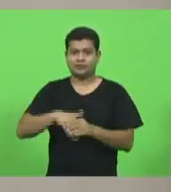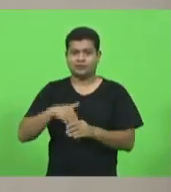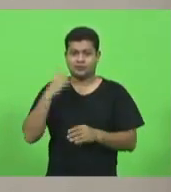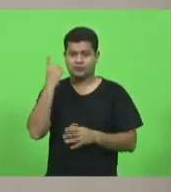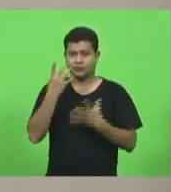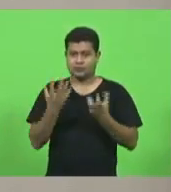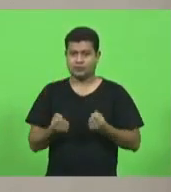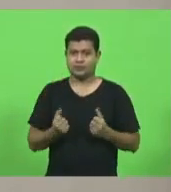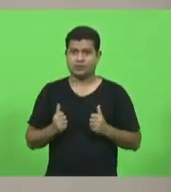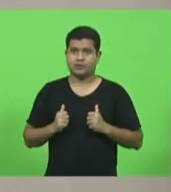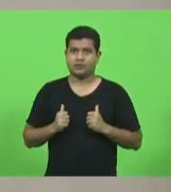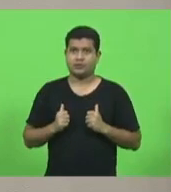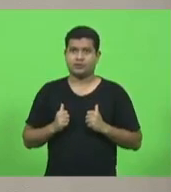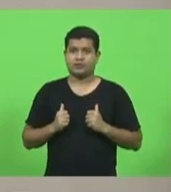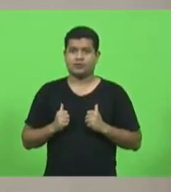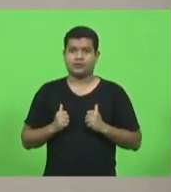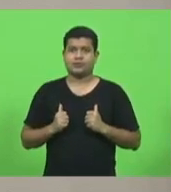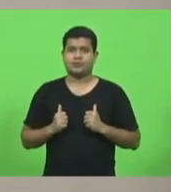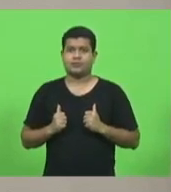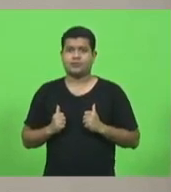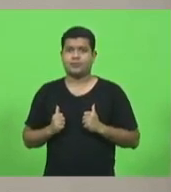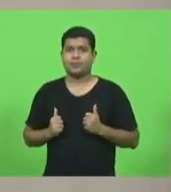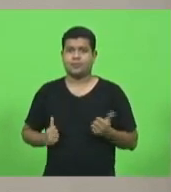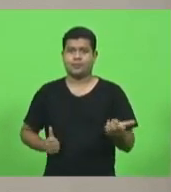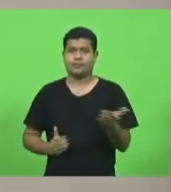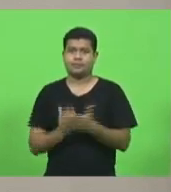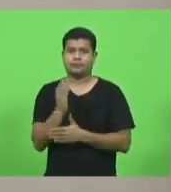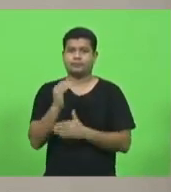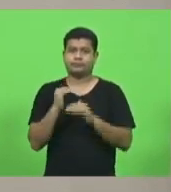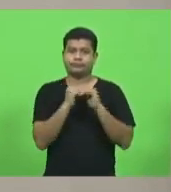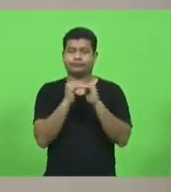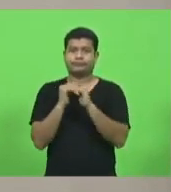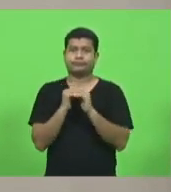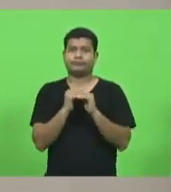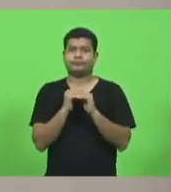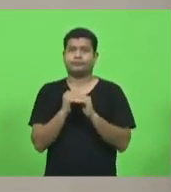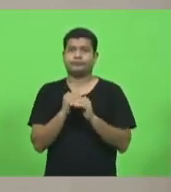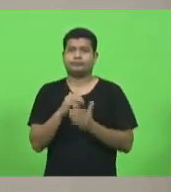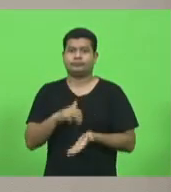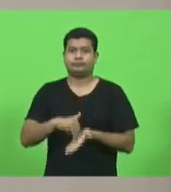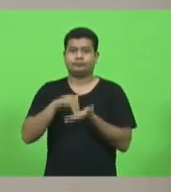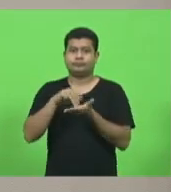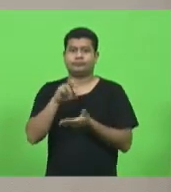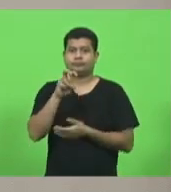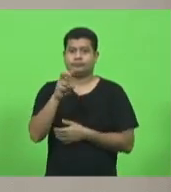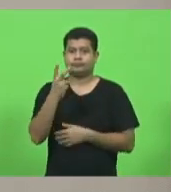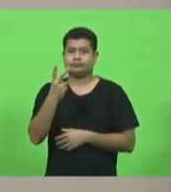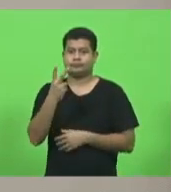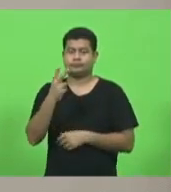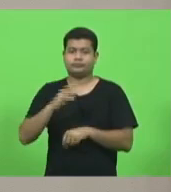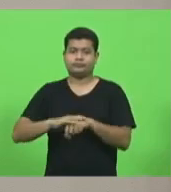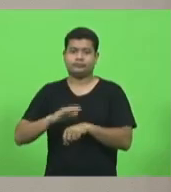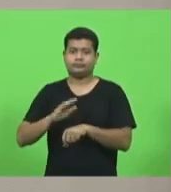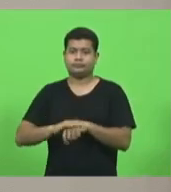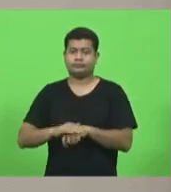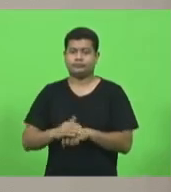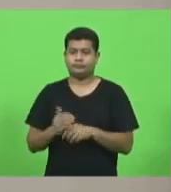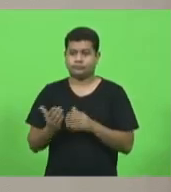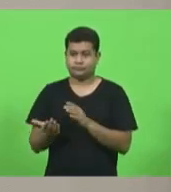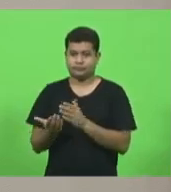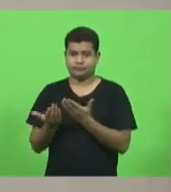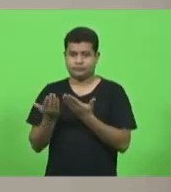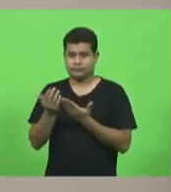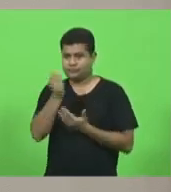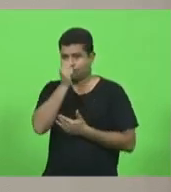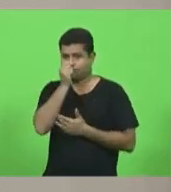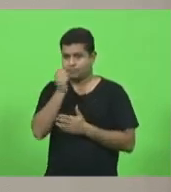Deputados que aprovam, permaneçam como se encontra. Aprovado por unanimidade. Moção 52. Autor deputado João Amin, manifestando aplausos